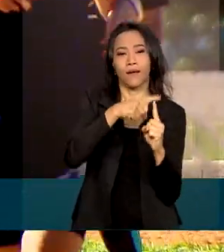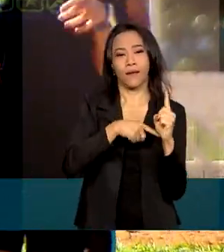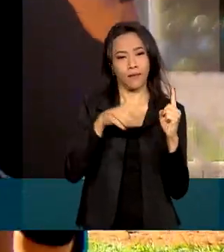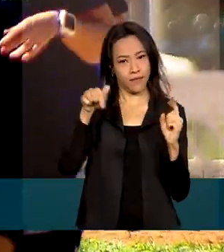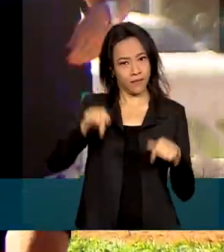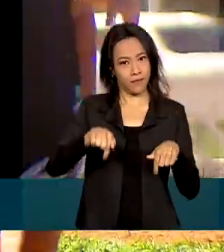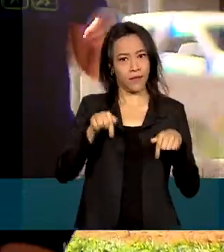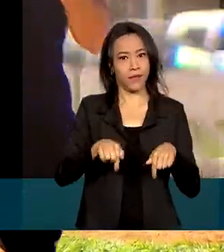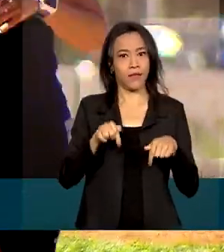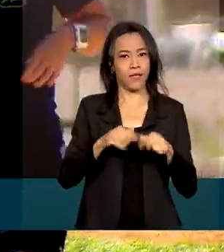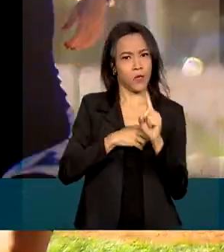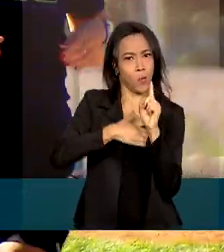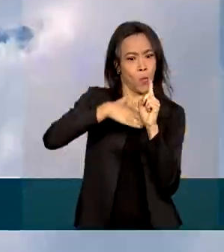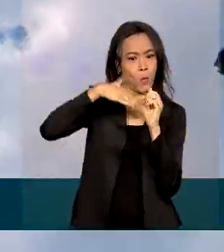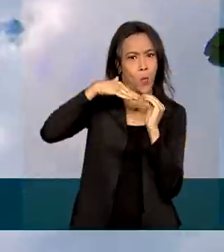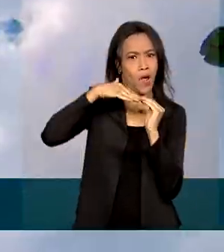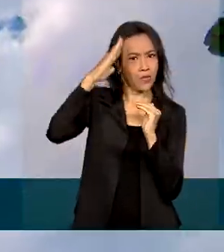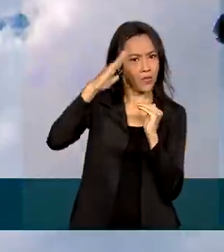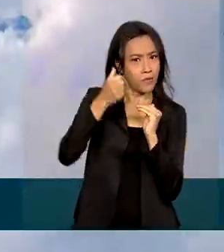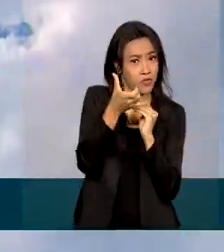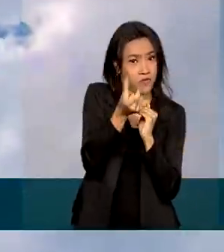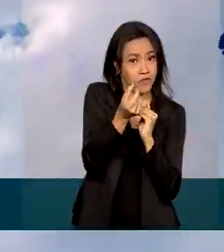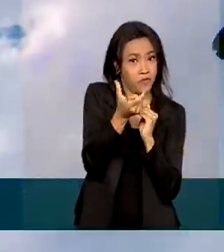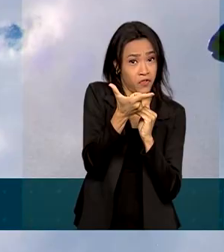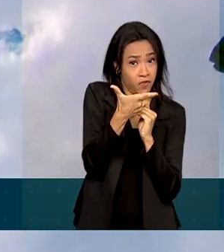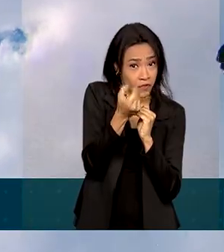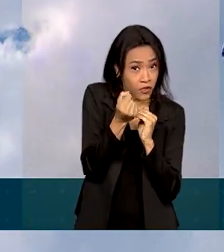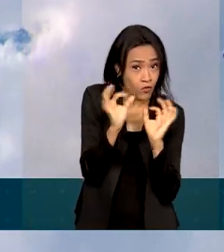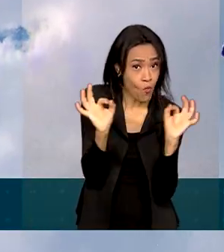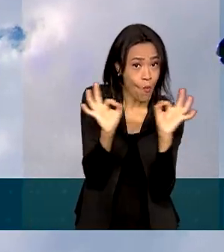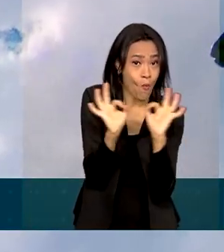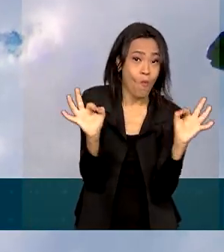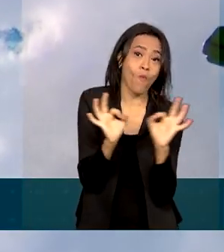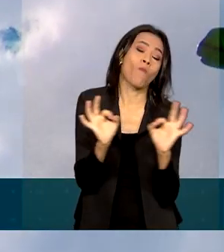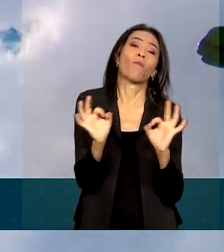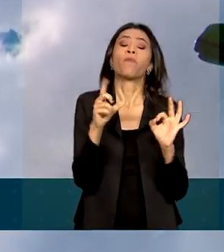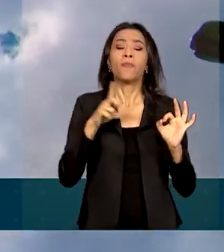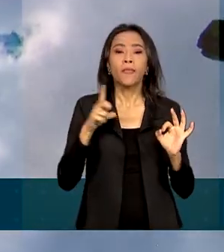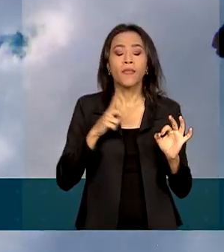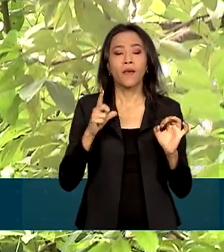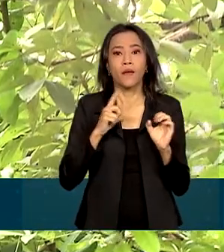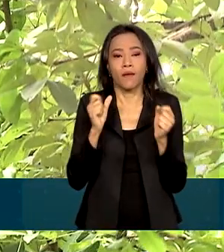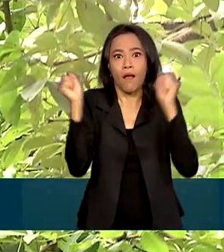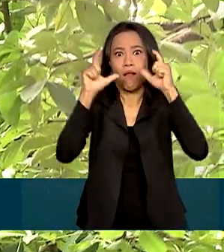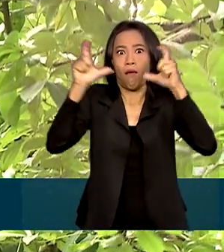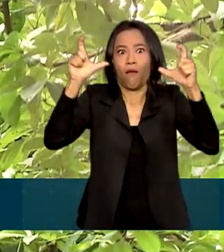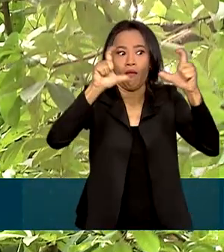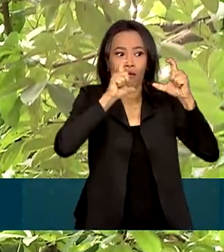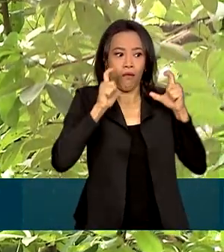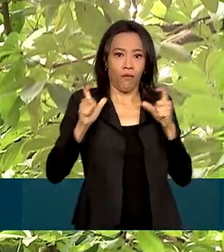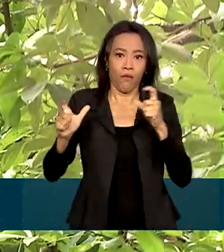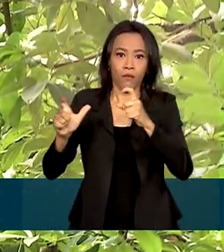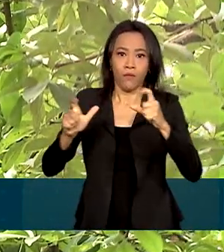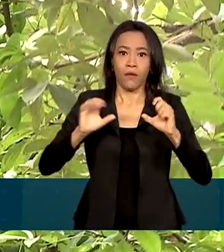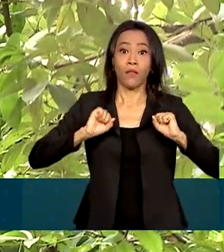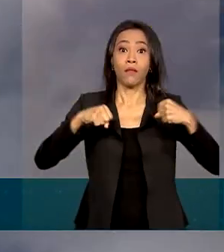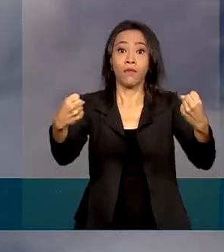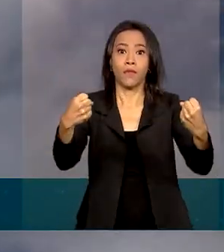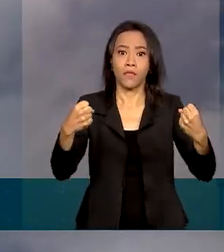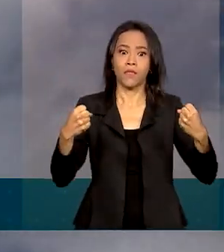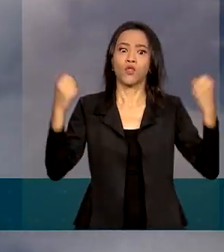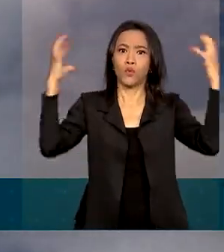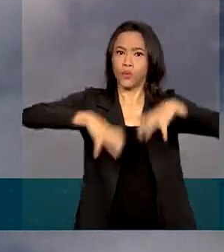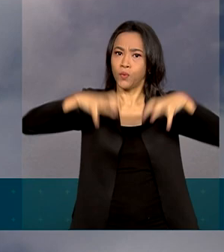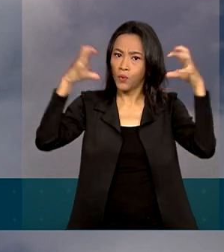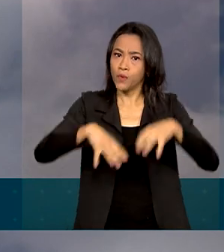Paulo hoje não passa dos 20. Inclusive, tem alerta da Defesa Civil Nacional nos próximos dias de chuvas intensas